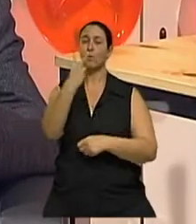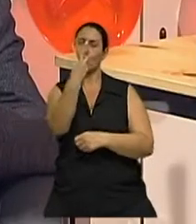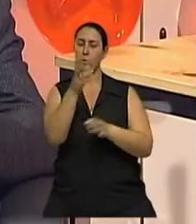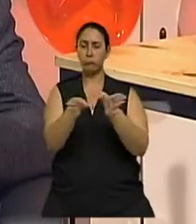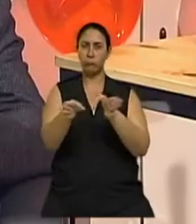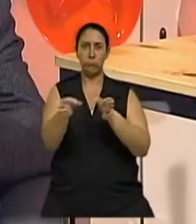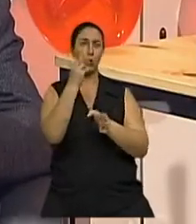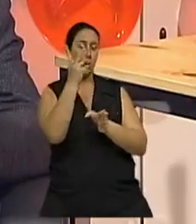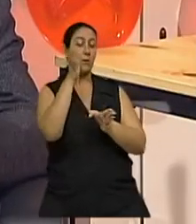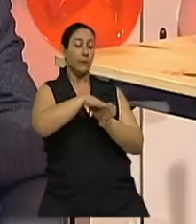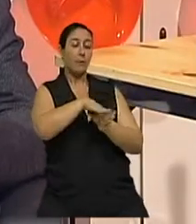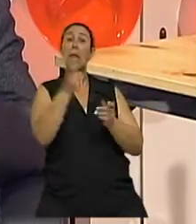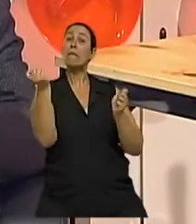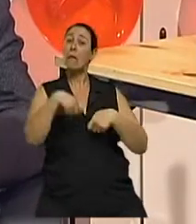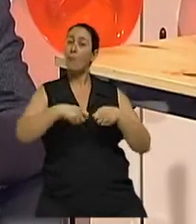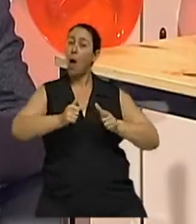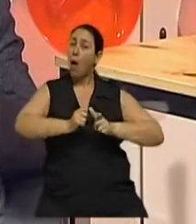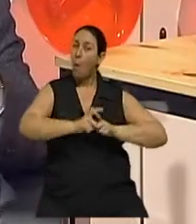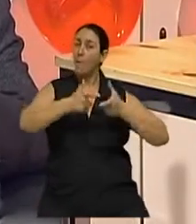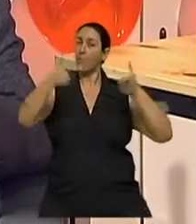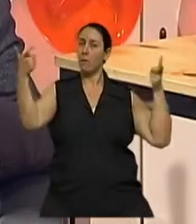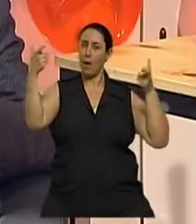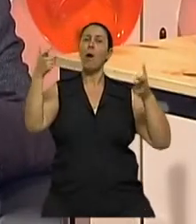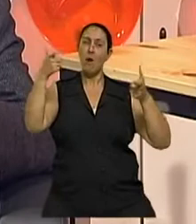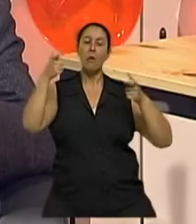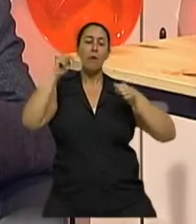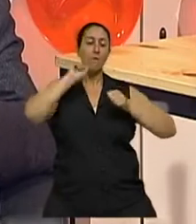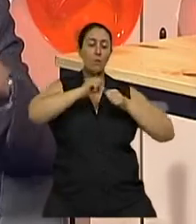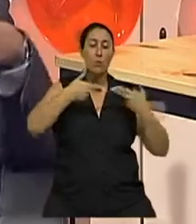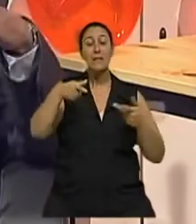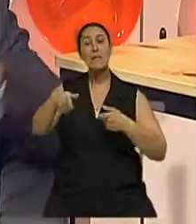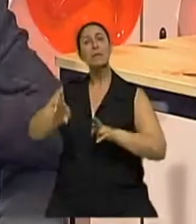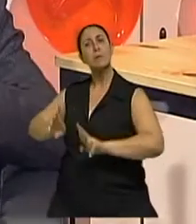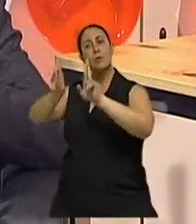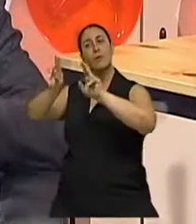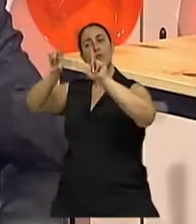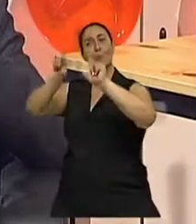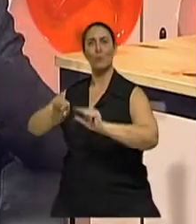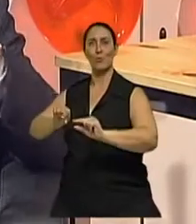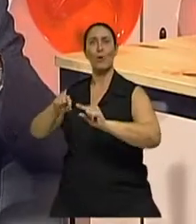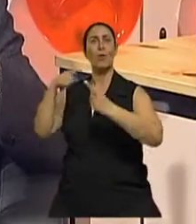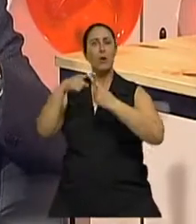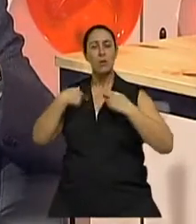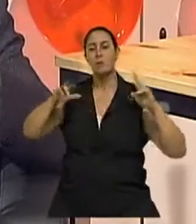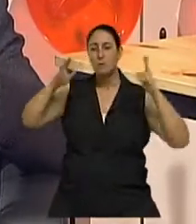aumentando as realizações, né? E a outra, baixando as expectativas, né? Quer dizer, tentar